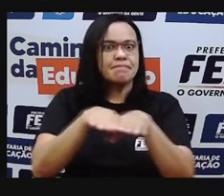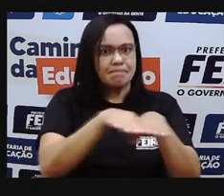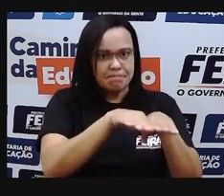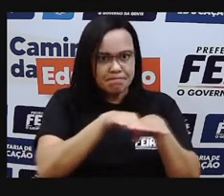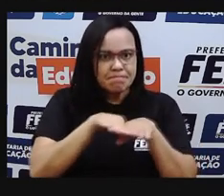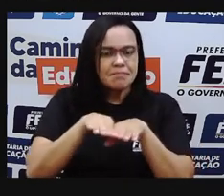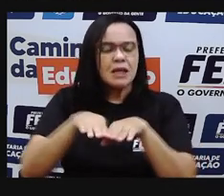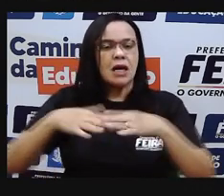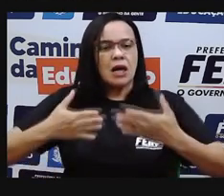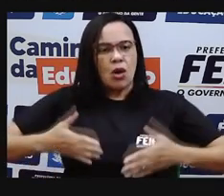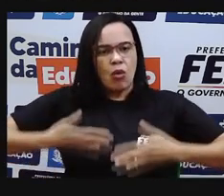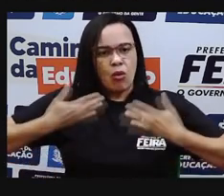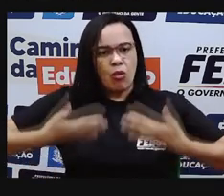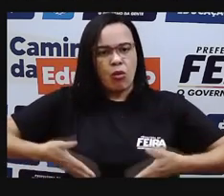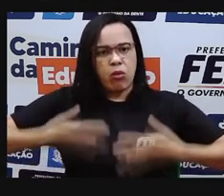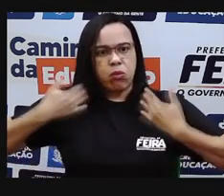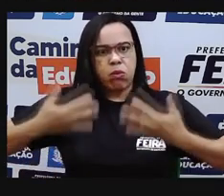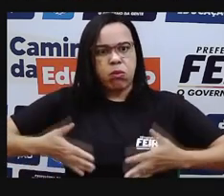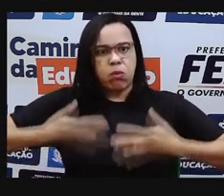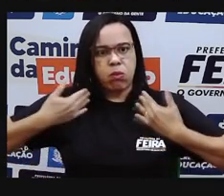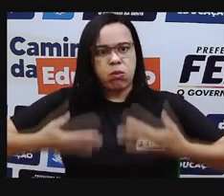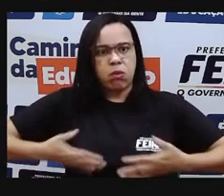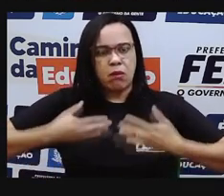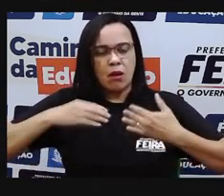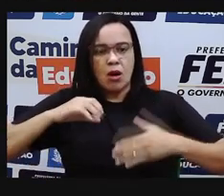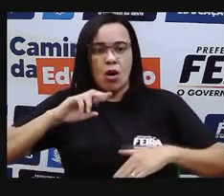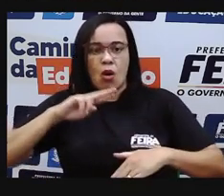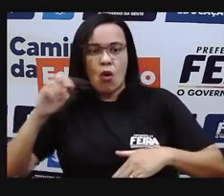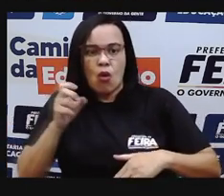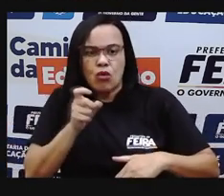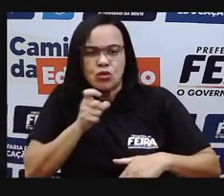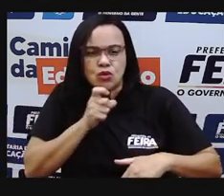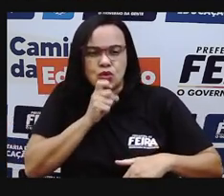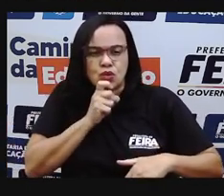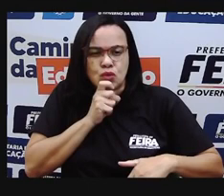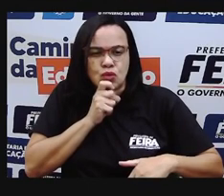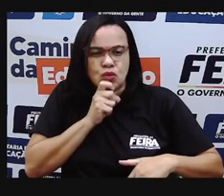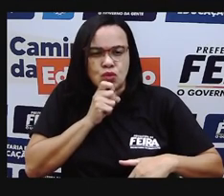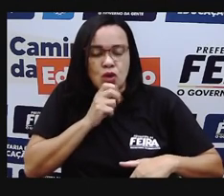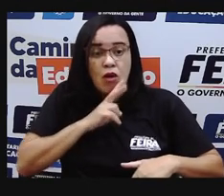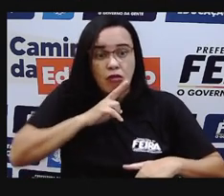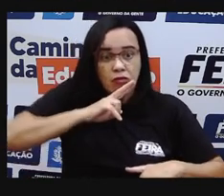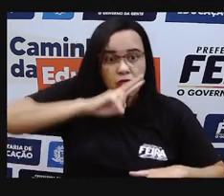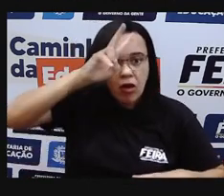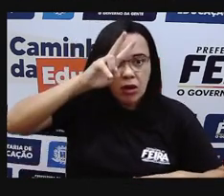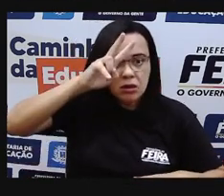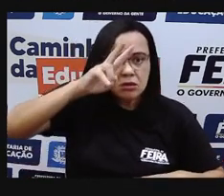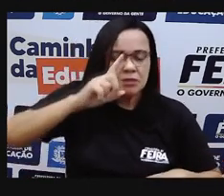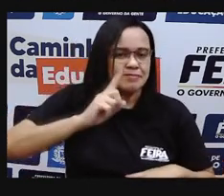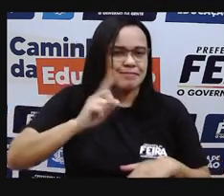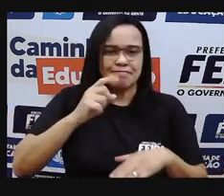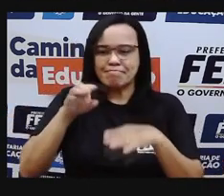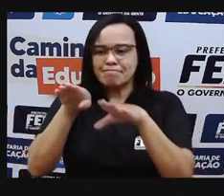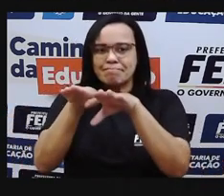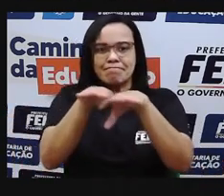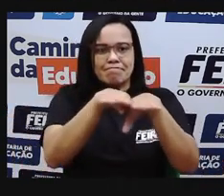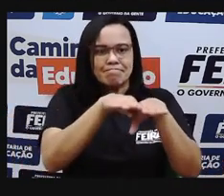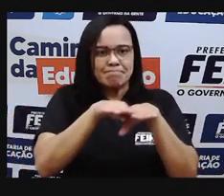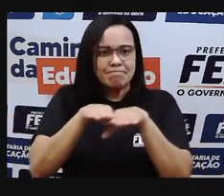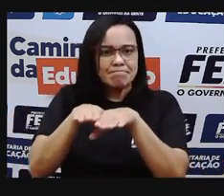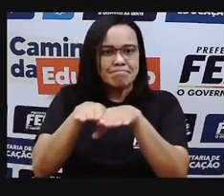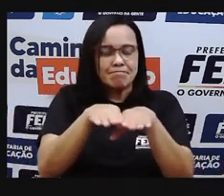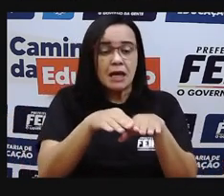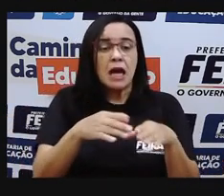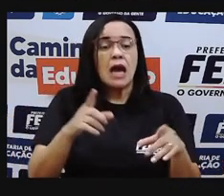amina. O que isso quer dizer? Quer dizer que a temperatura para que nós, seres vivos, possamos sobreviver no nosso planeta Terra